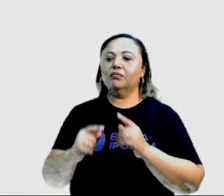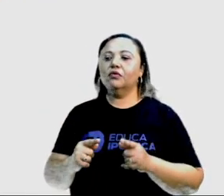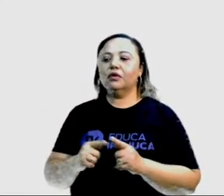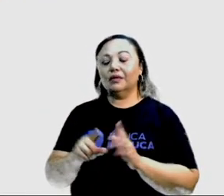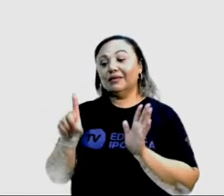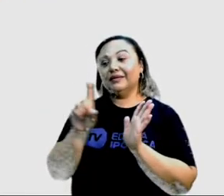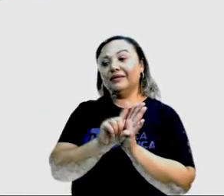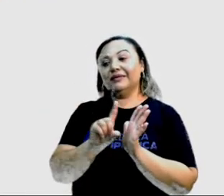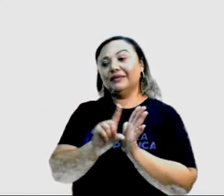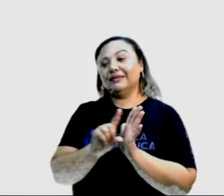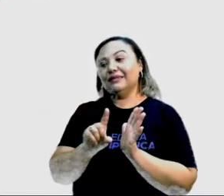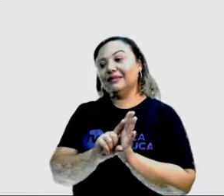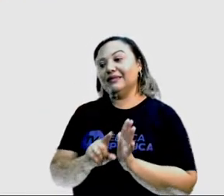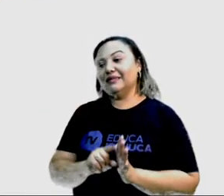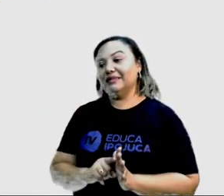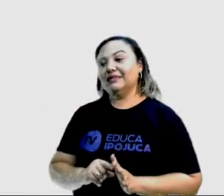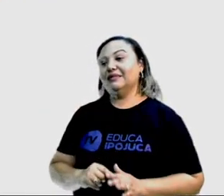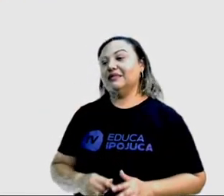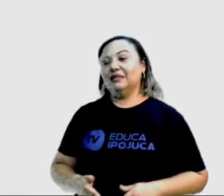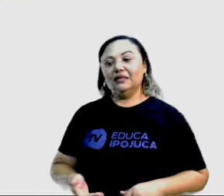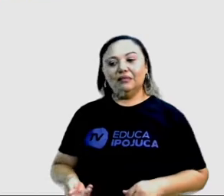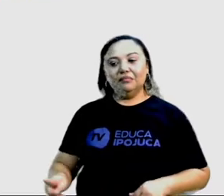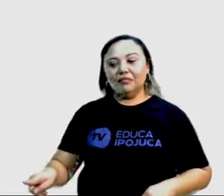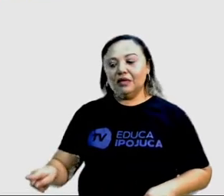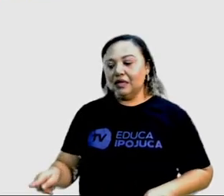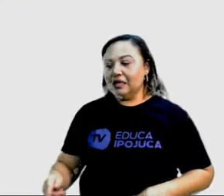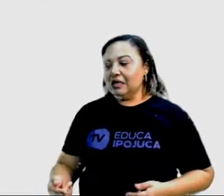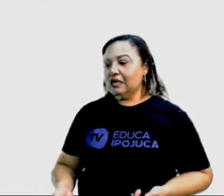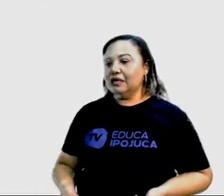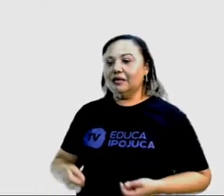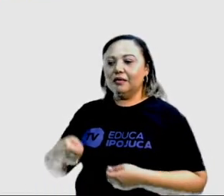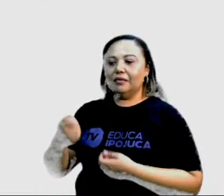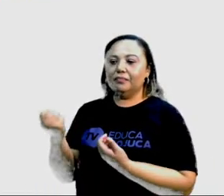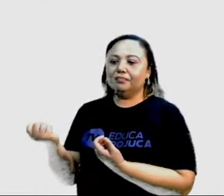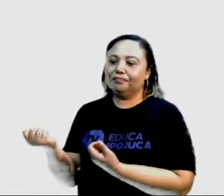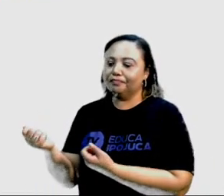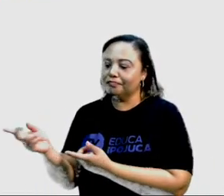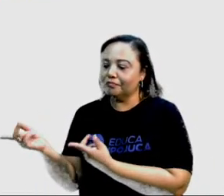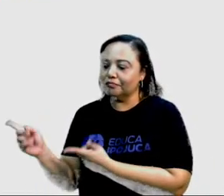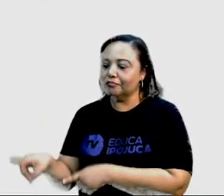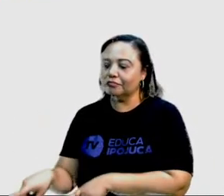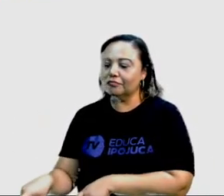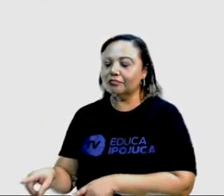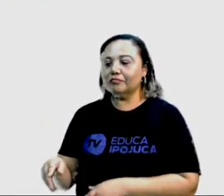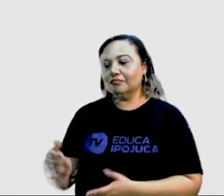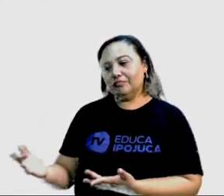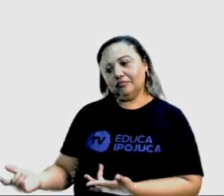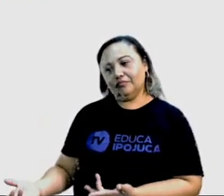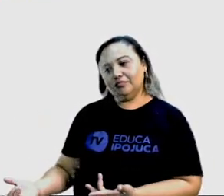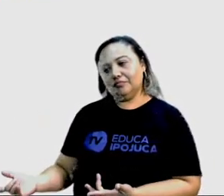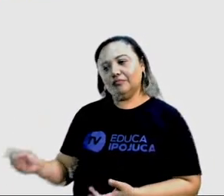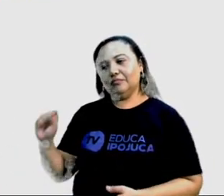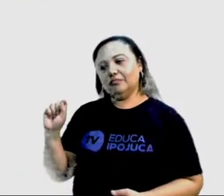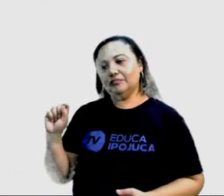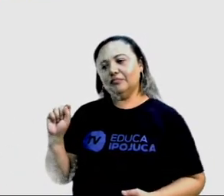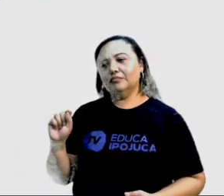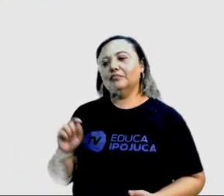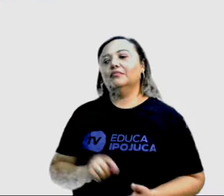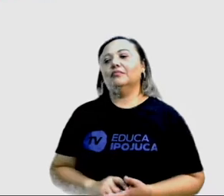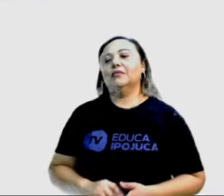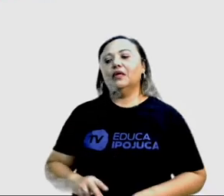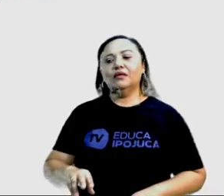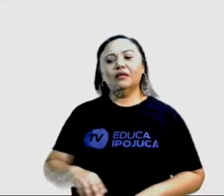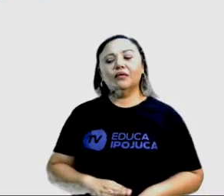são muito suaves para os menores de idade. Vivemos em um sistema socioeconômico historicamente